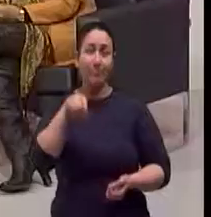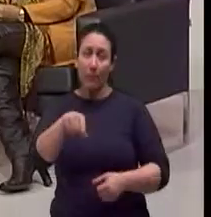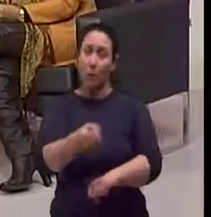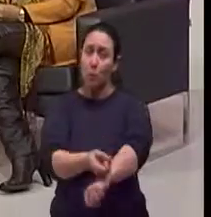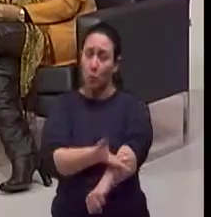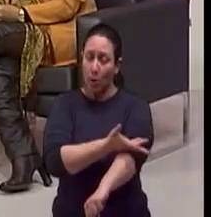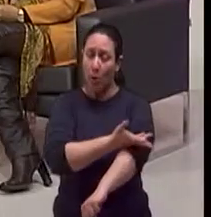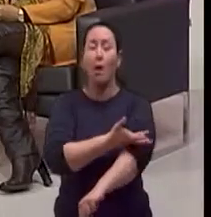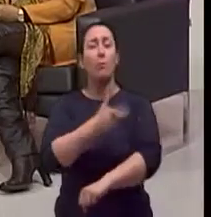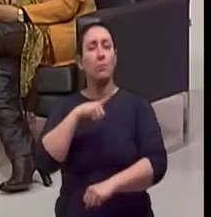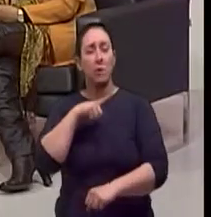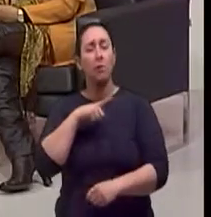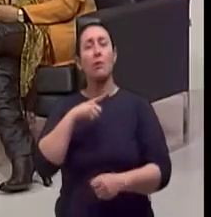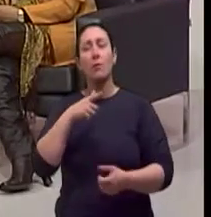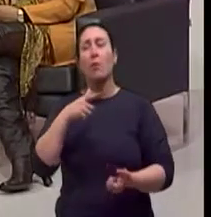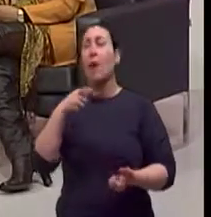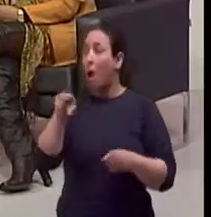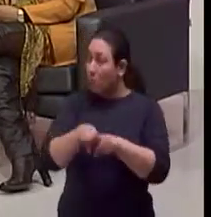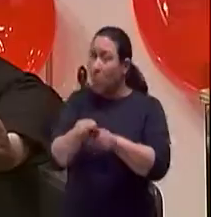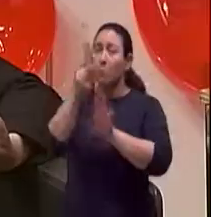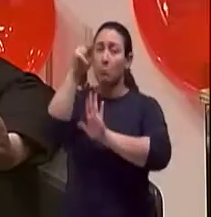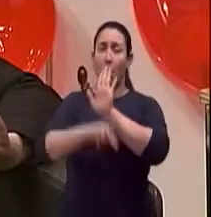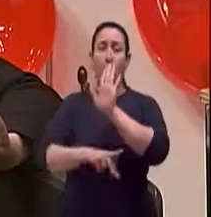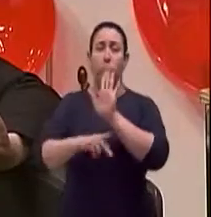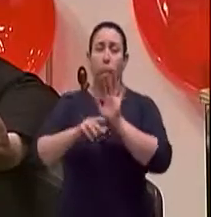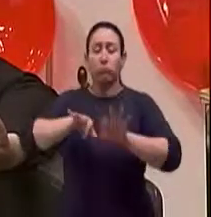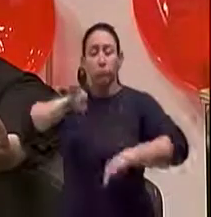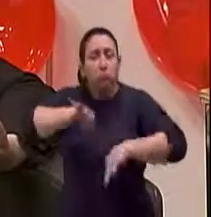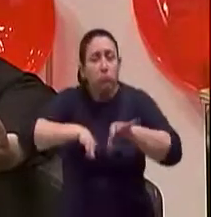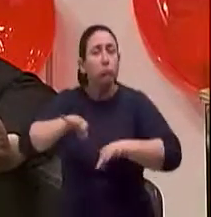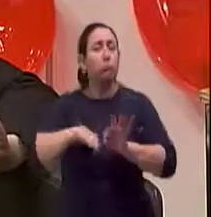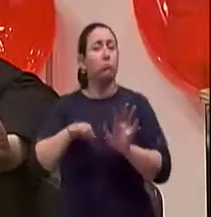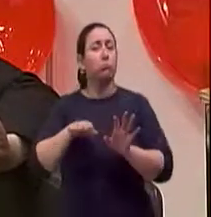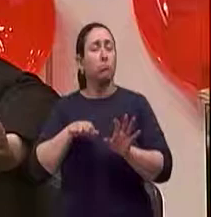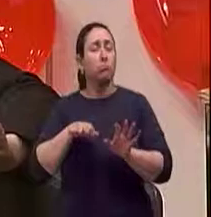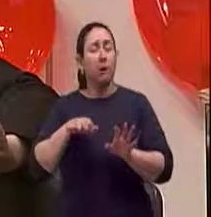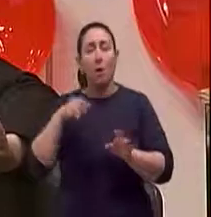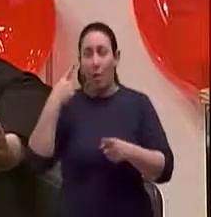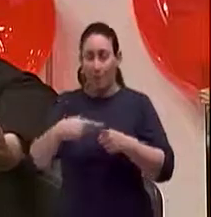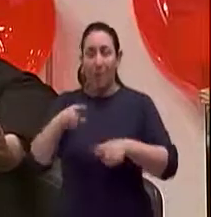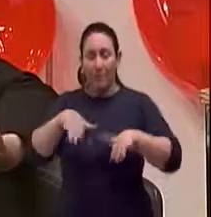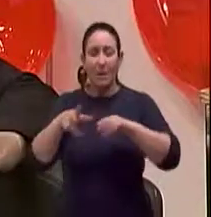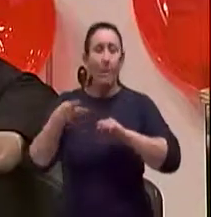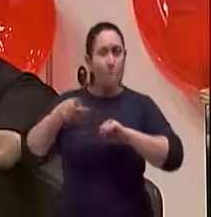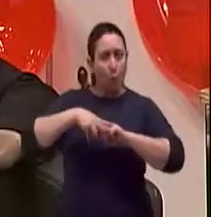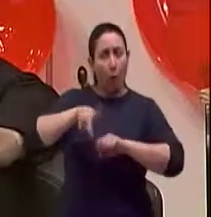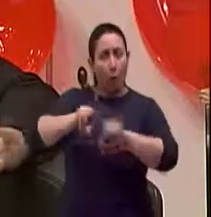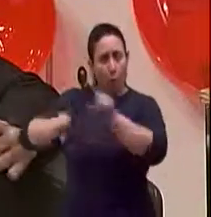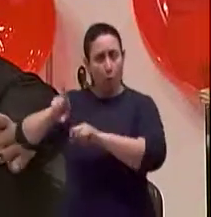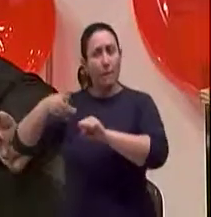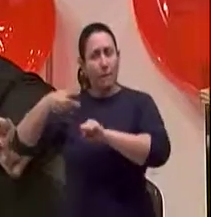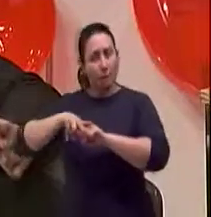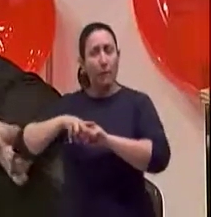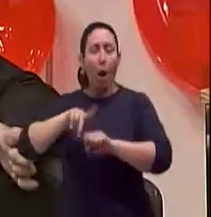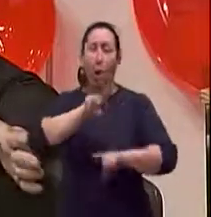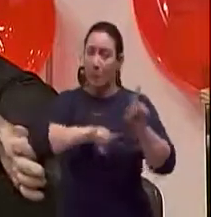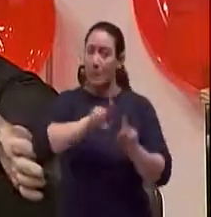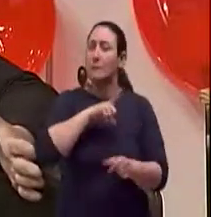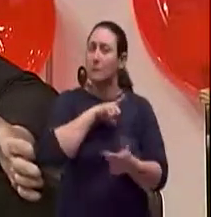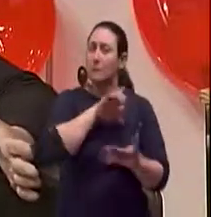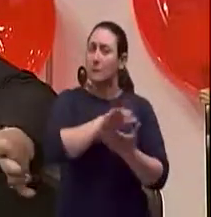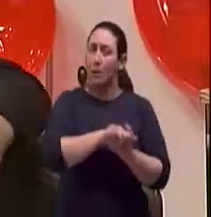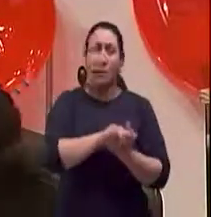planejamento. E planejamento, perfeito. A pessoa, ela tá bem, ela tá viúva, o grupo delas, às vezes, umas são casadas, mas assim, estão se